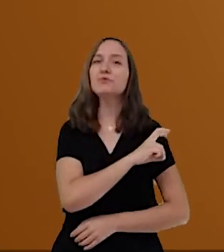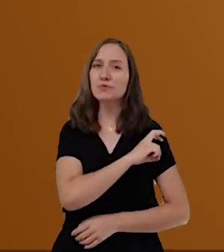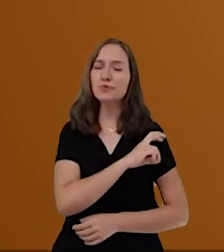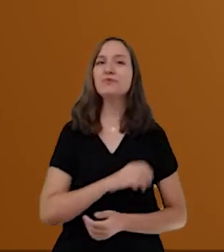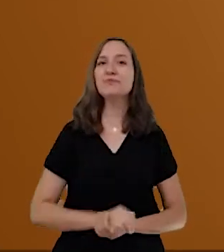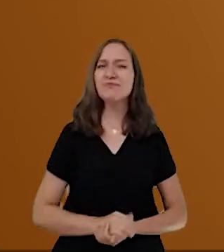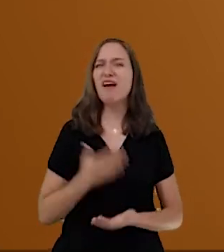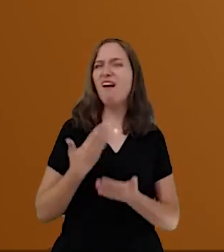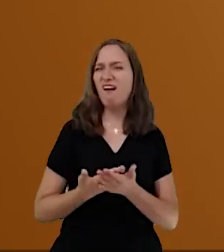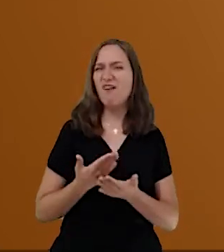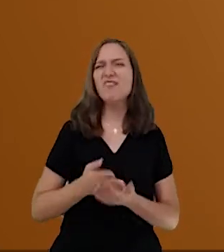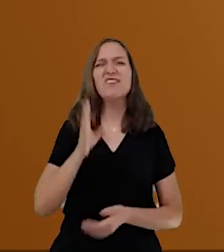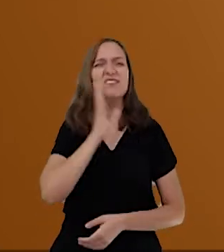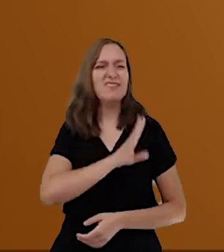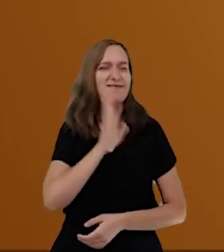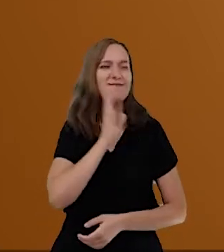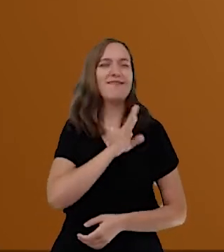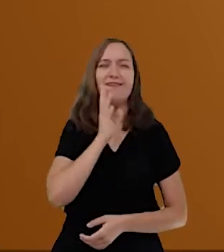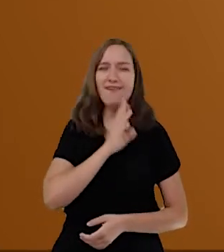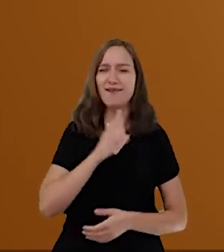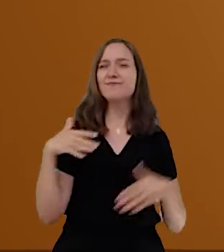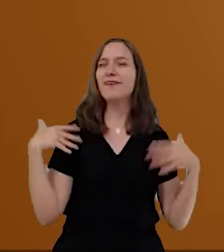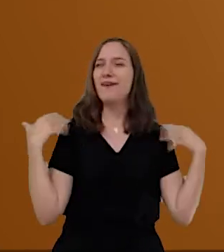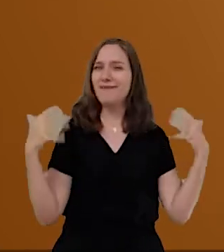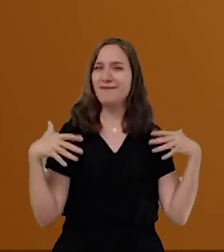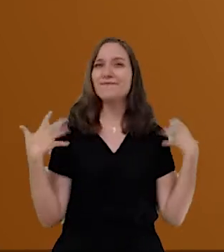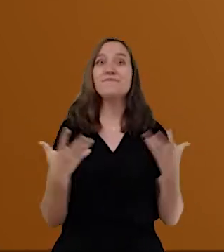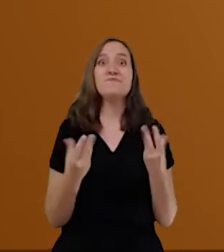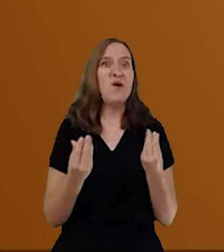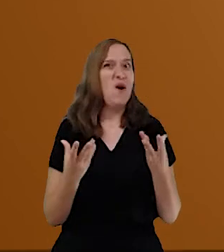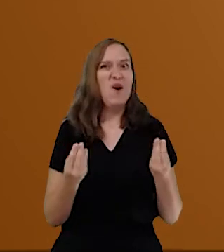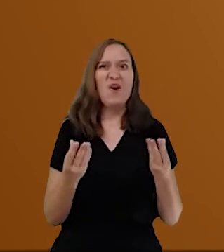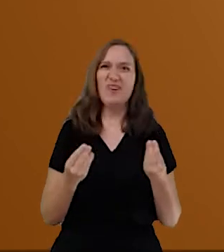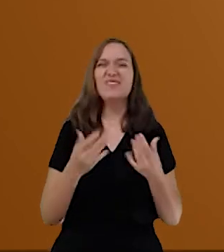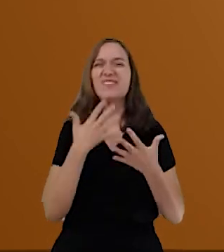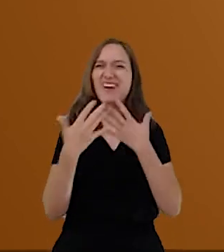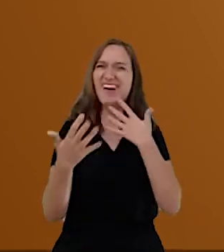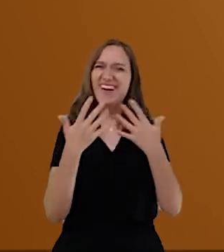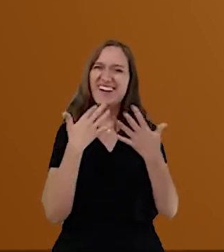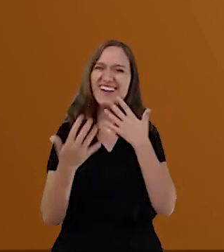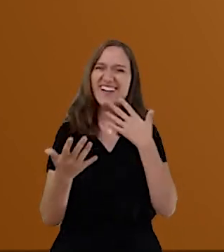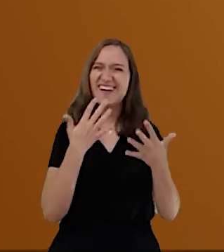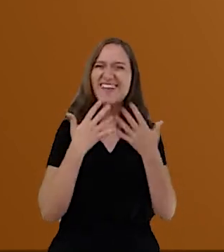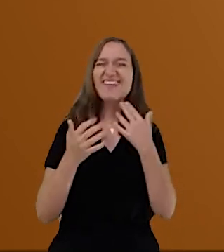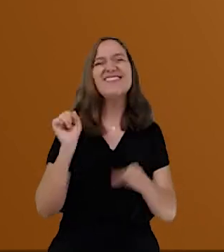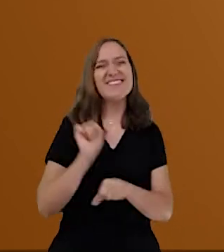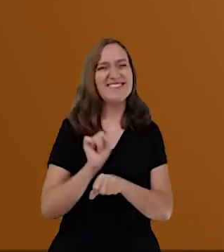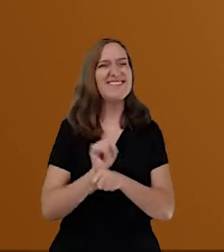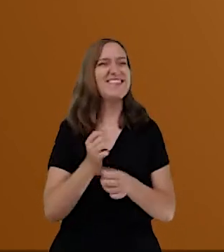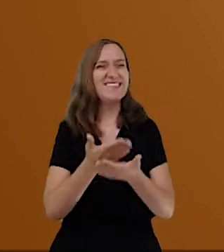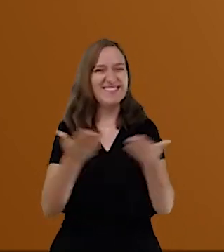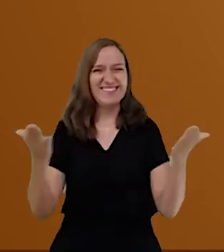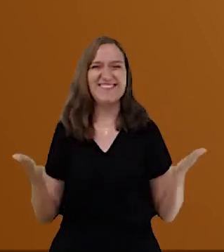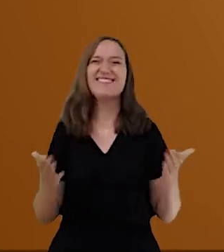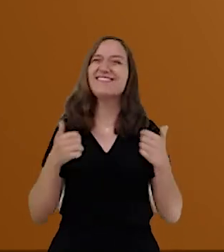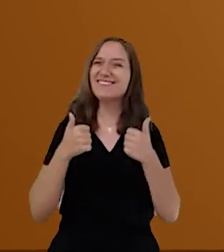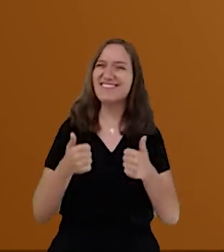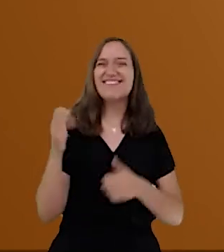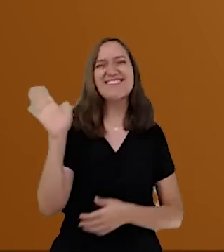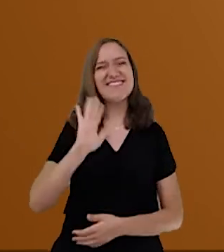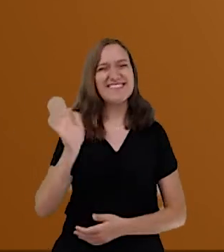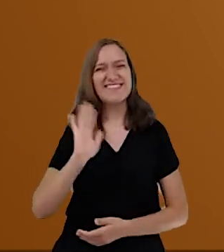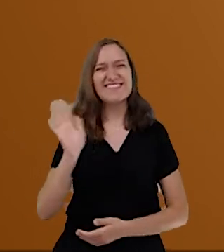aulas serão bem divertidas. Nós vamos nos divertir muito, serão muito coloridas. Aguardo vocês, tá bom?